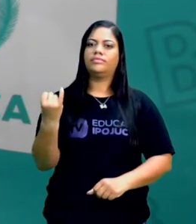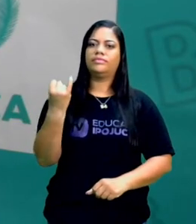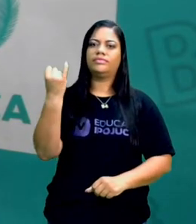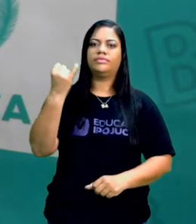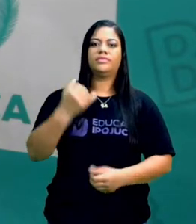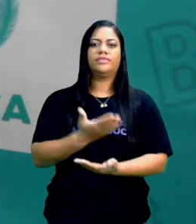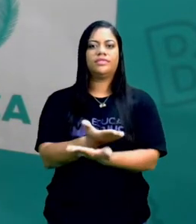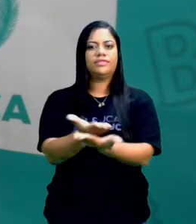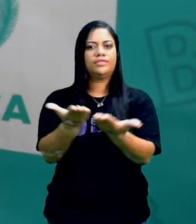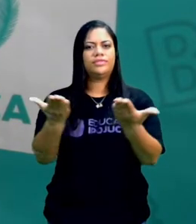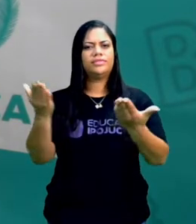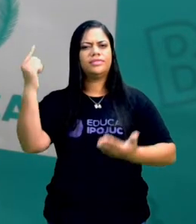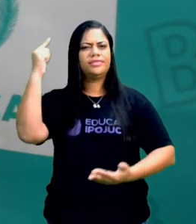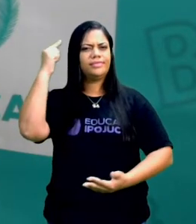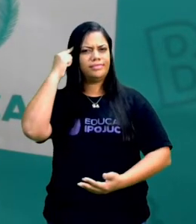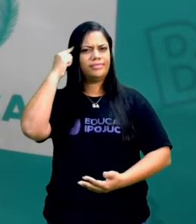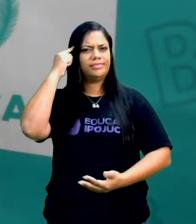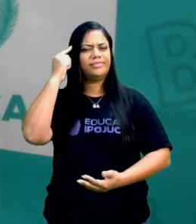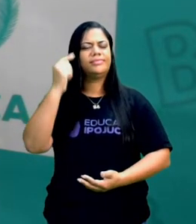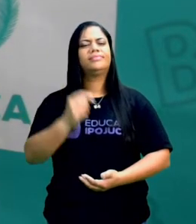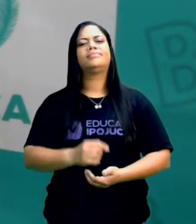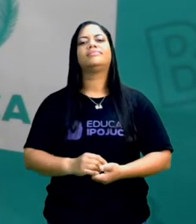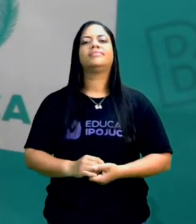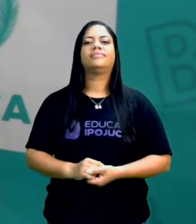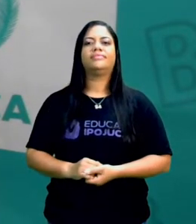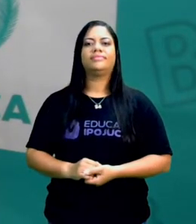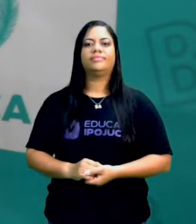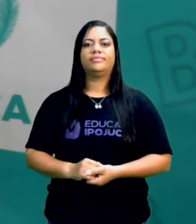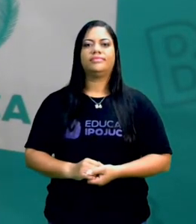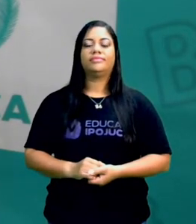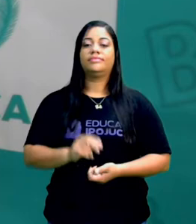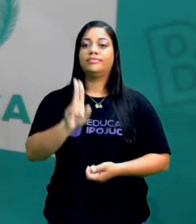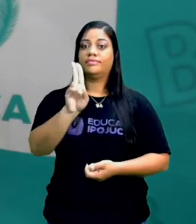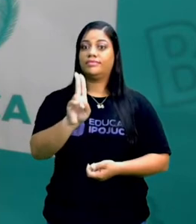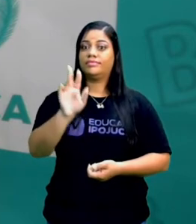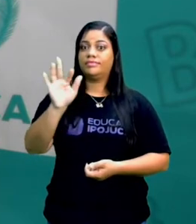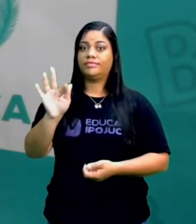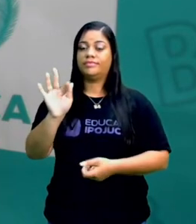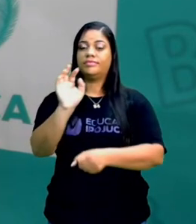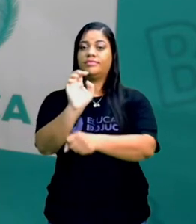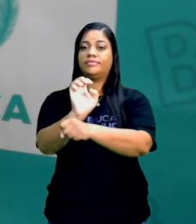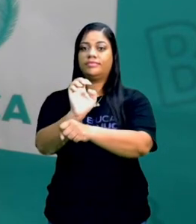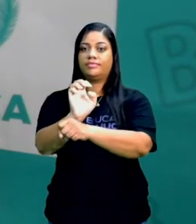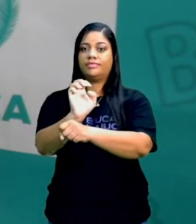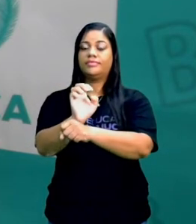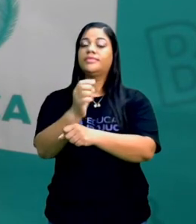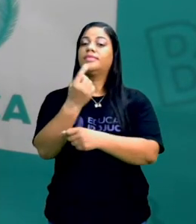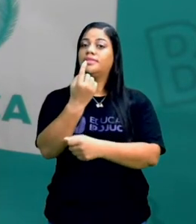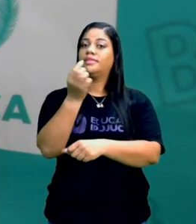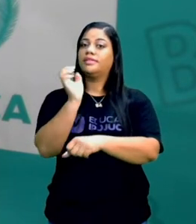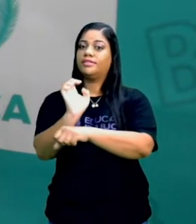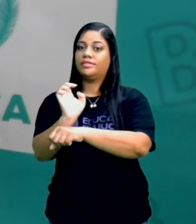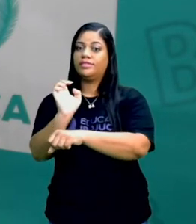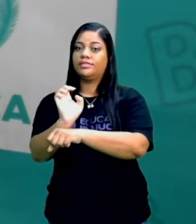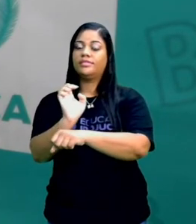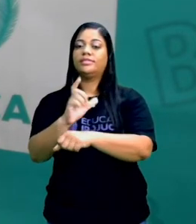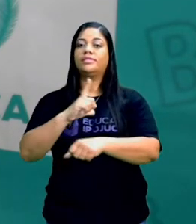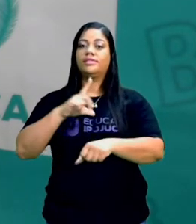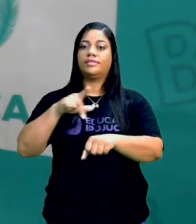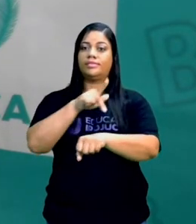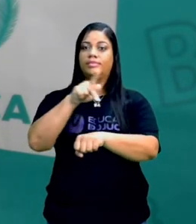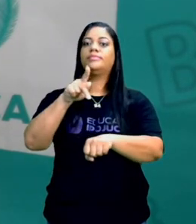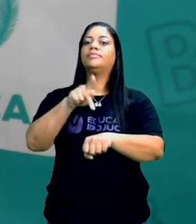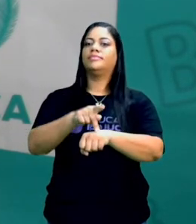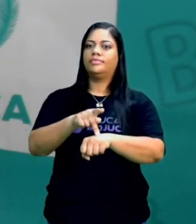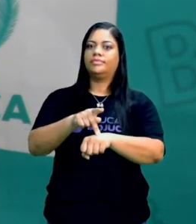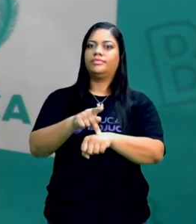que você pense nisso. As unidades federais são os estados, cada estado forma o nosso país.